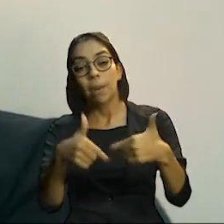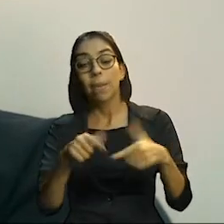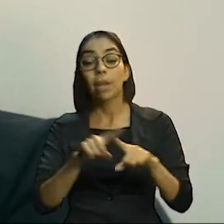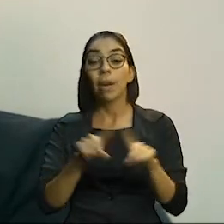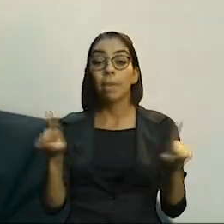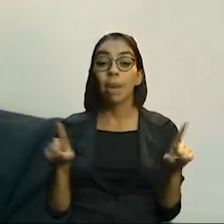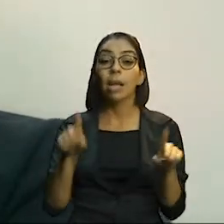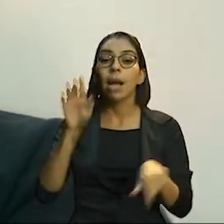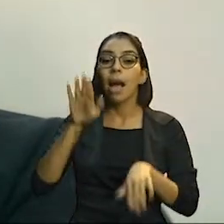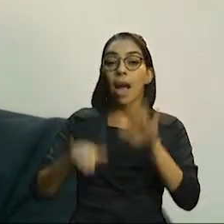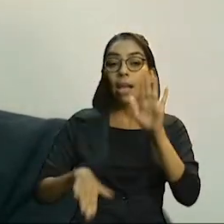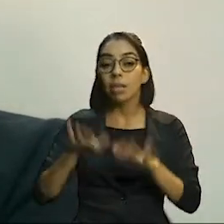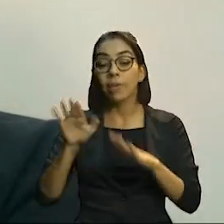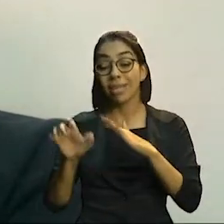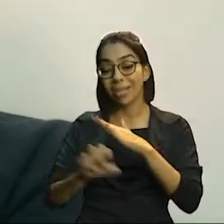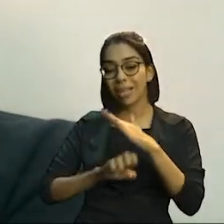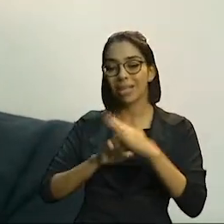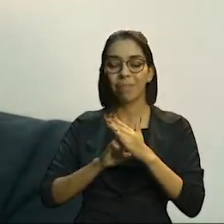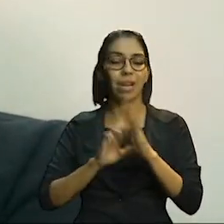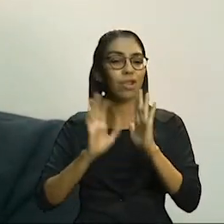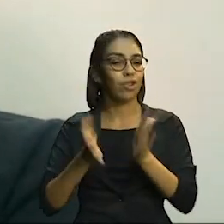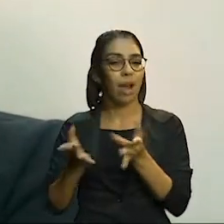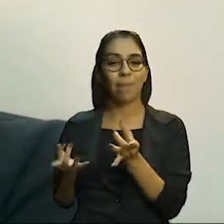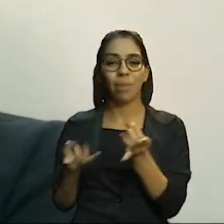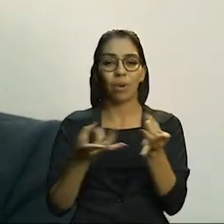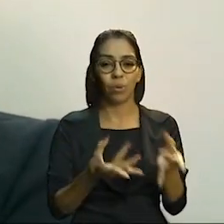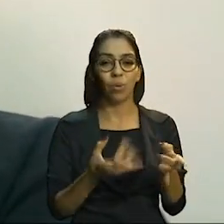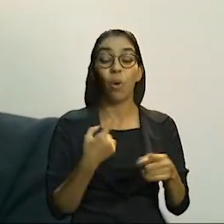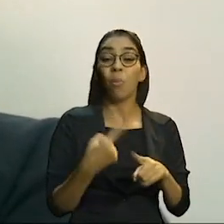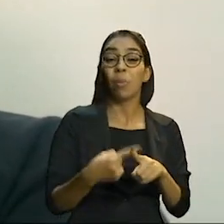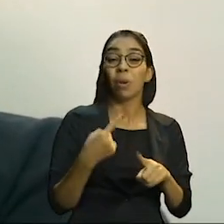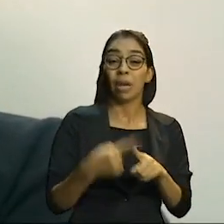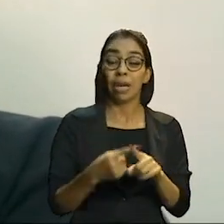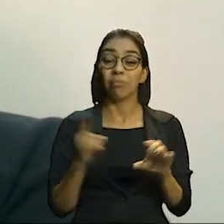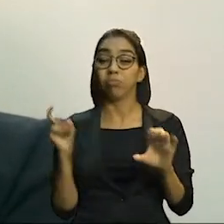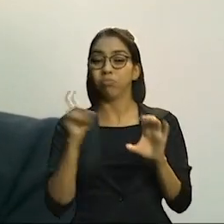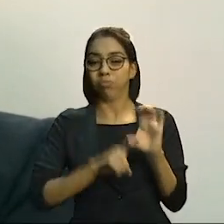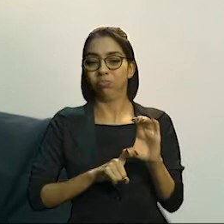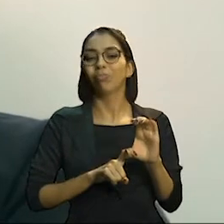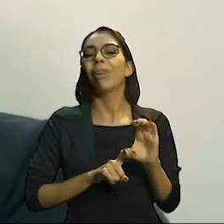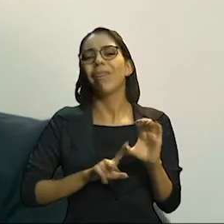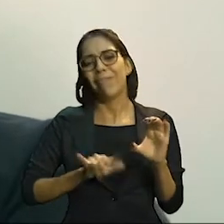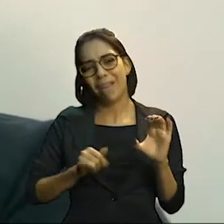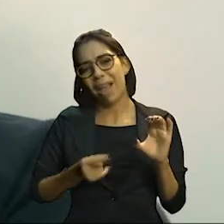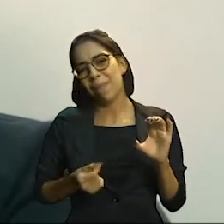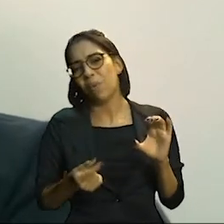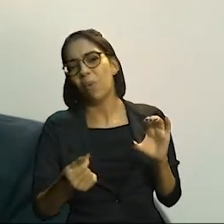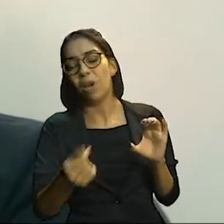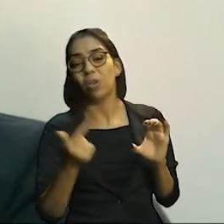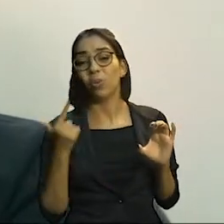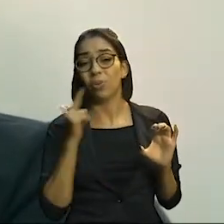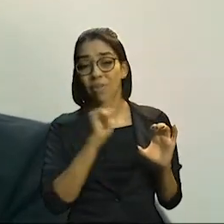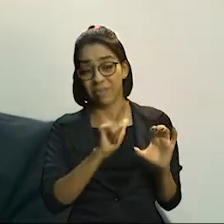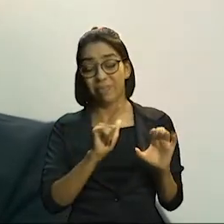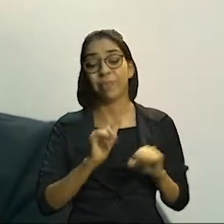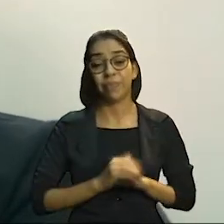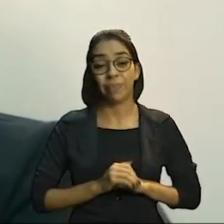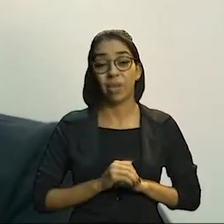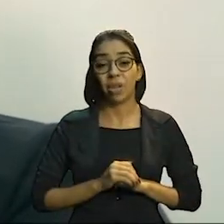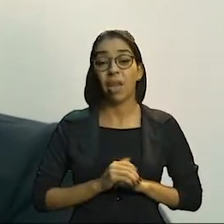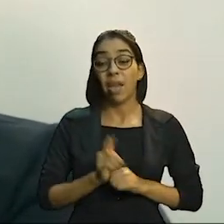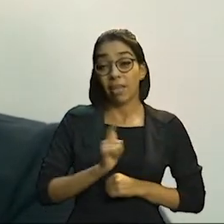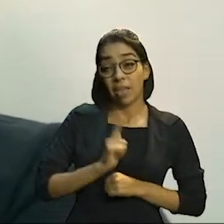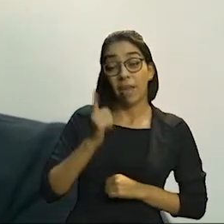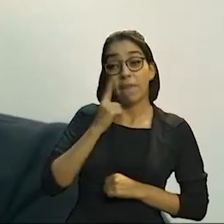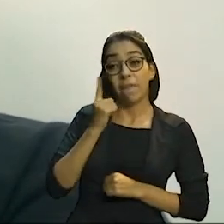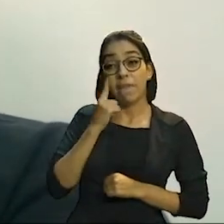empreendedores que saíram do setor, eles estão endividados até hoje e vão continuar endividados muito para resto da vida. Então a precisa olhar também esse caminho, não